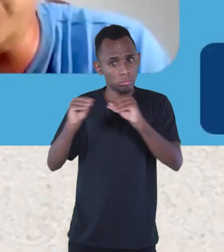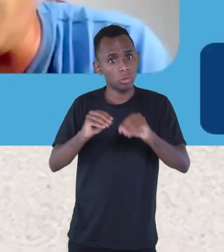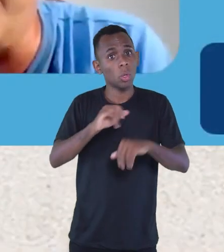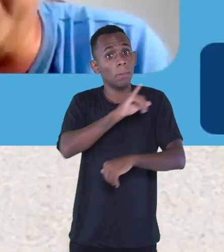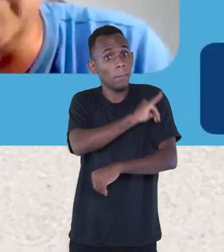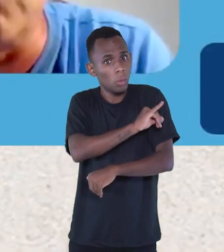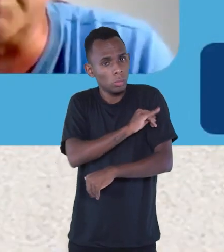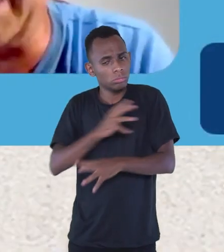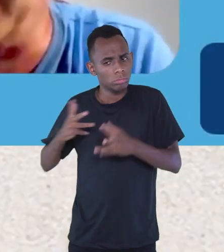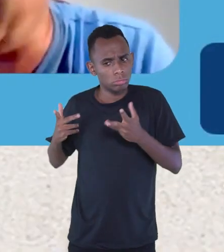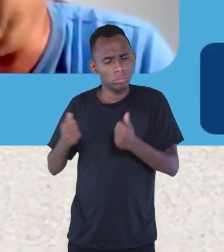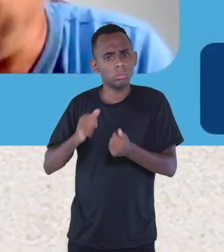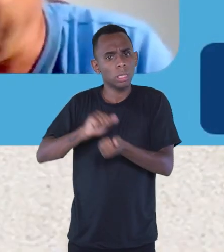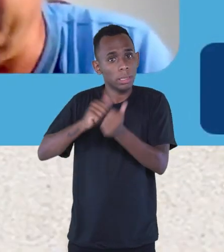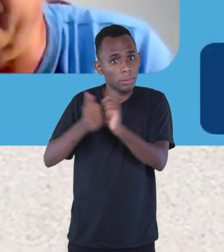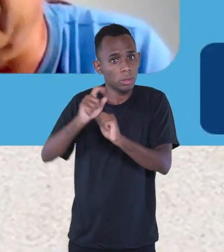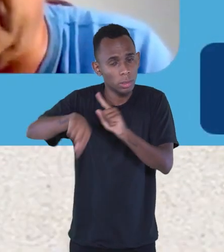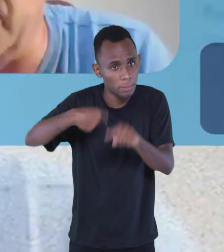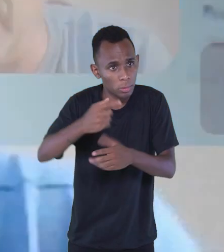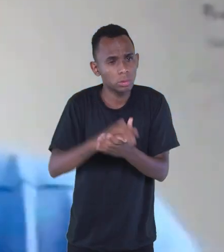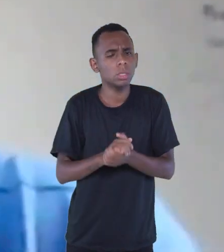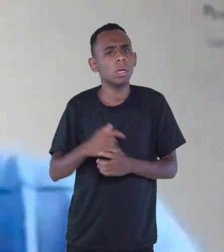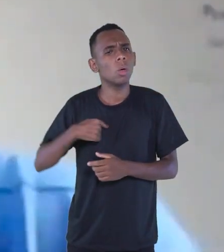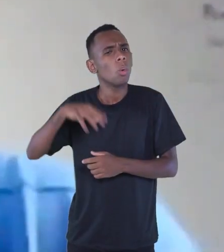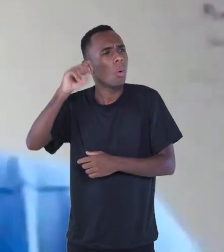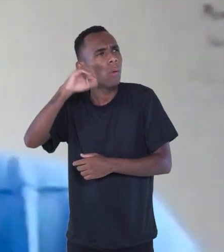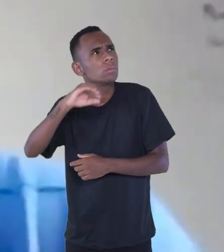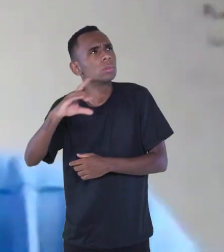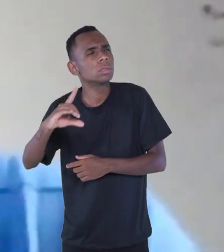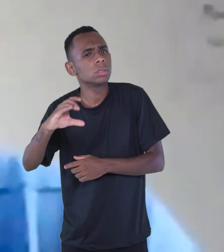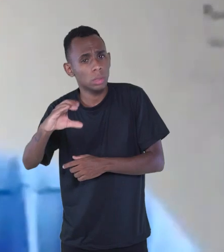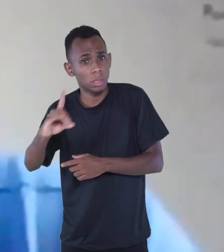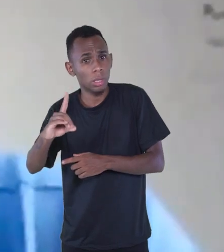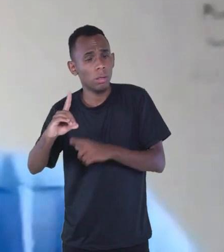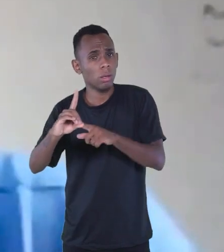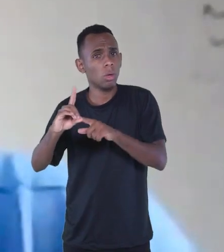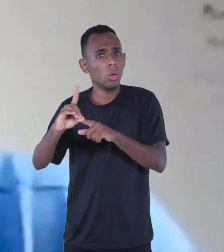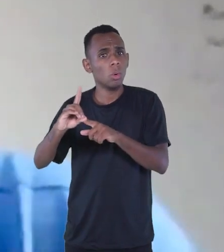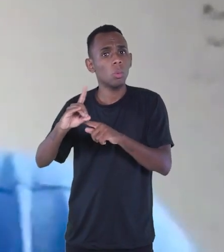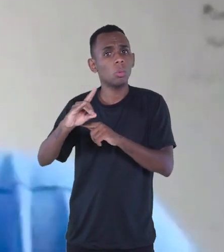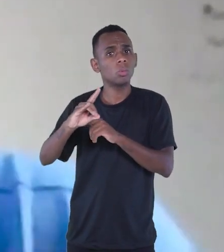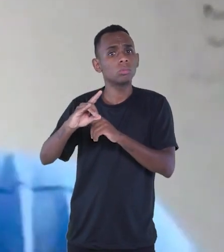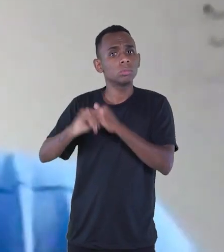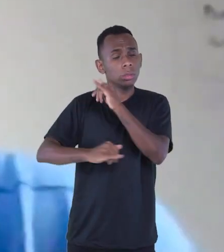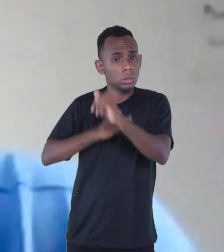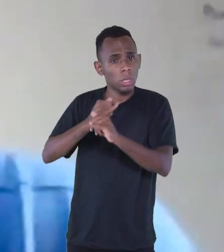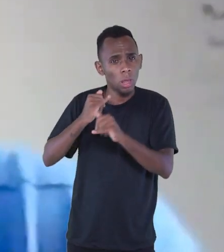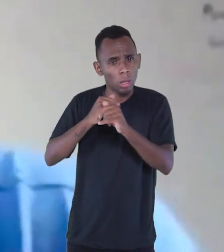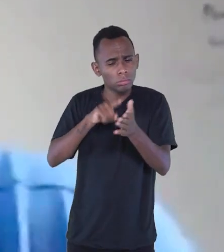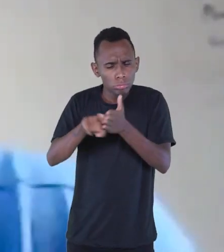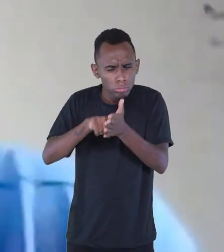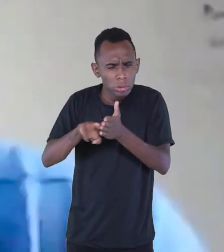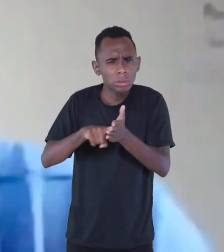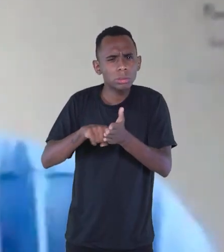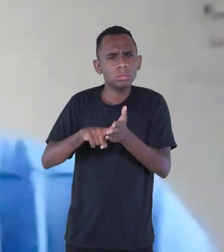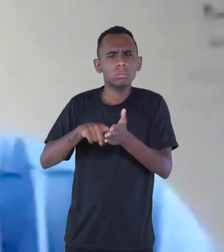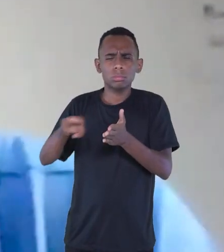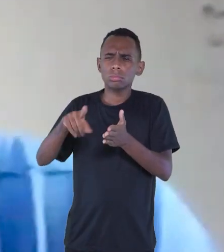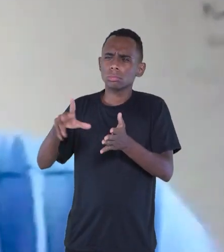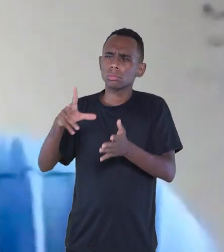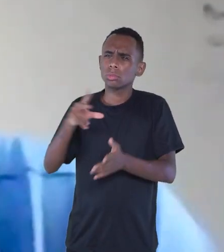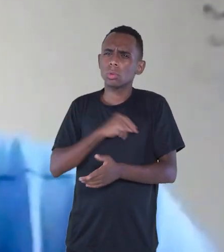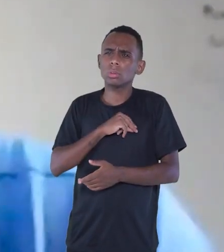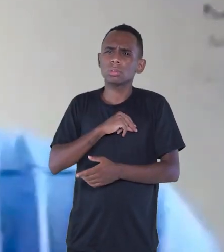E quando eu ouvi num CD que eu achei, e achei na internet o áudio, eu ouvi e falei, nossa, que versão